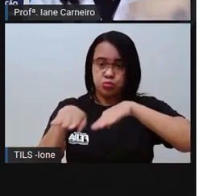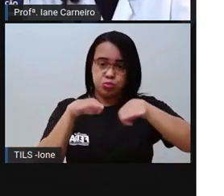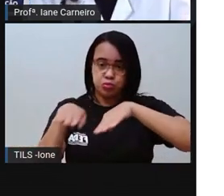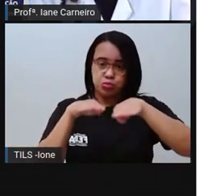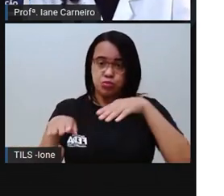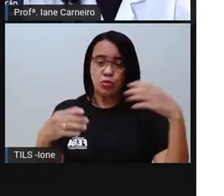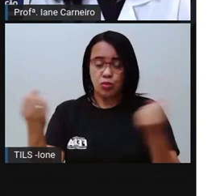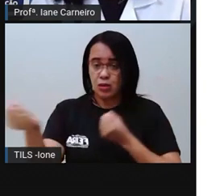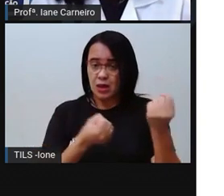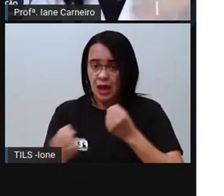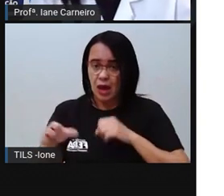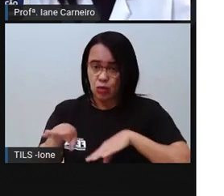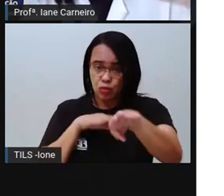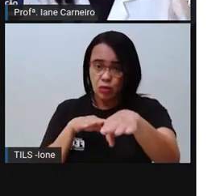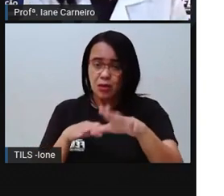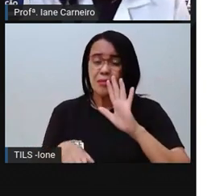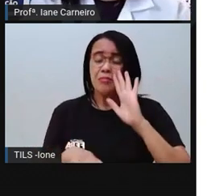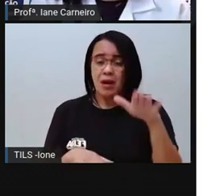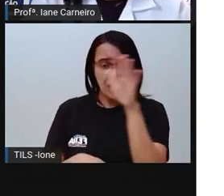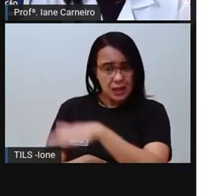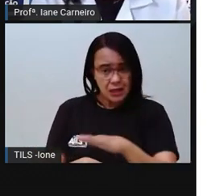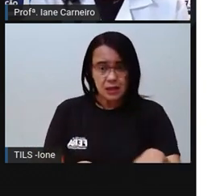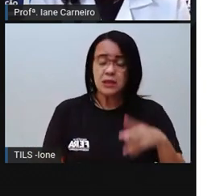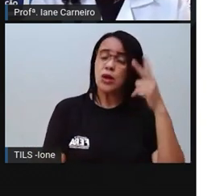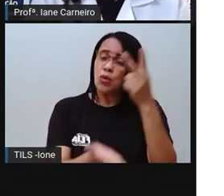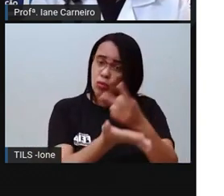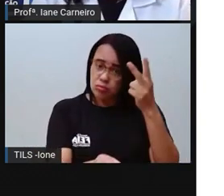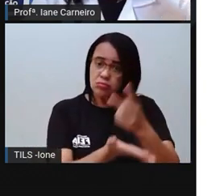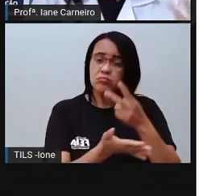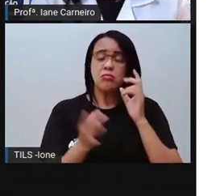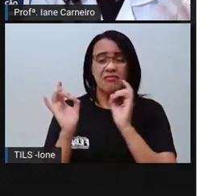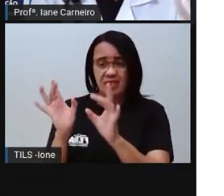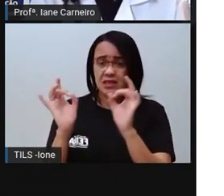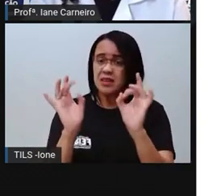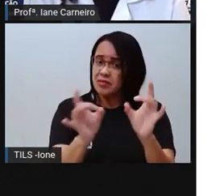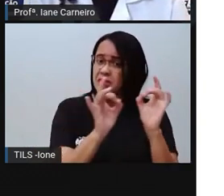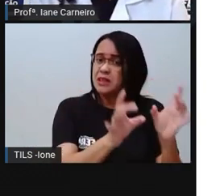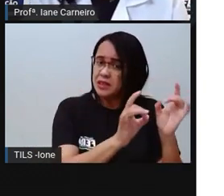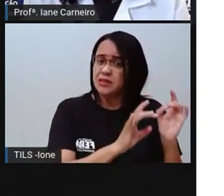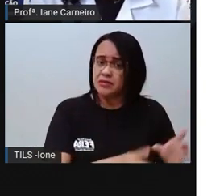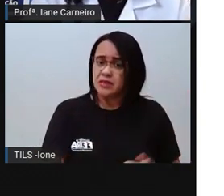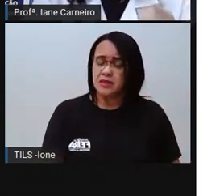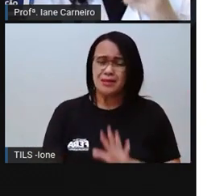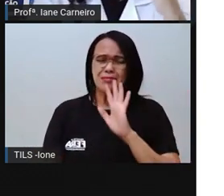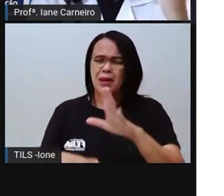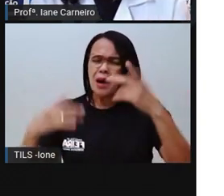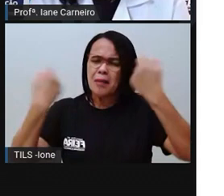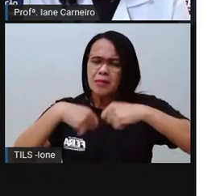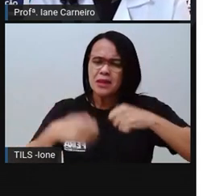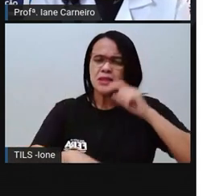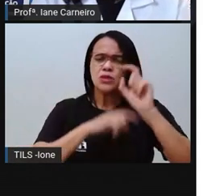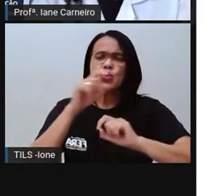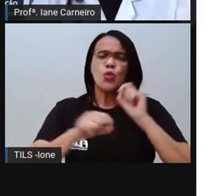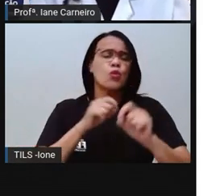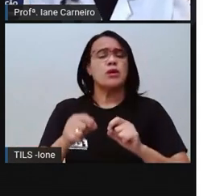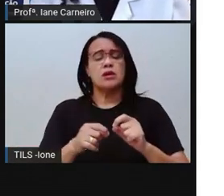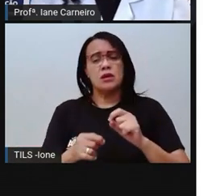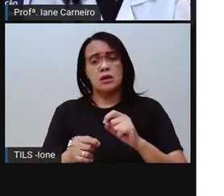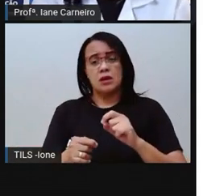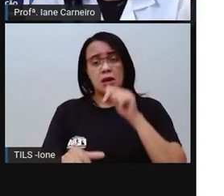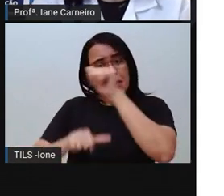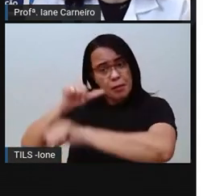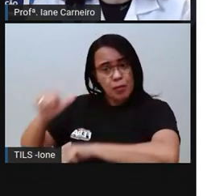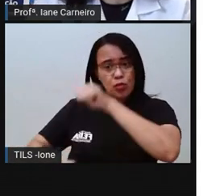frutas, né? Vendendo doce para outras pessoas que virão. Então, o que que pode mudar, né? A situação dessas crianças? O que é que